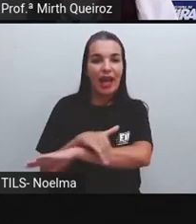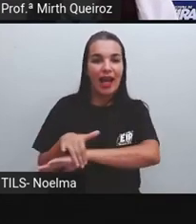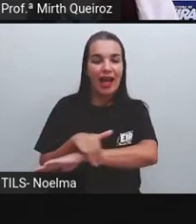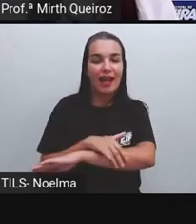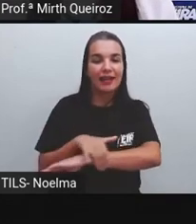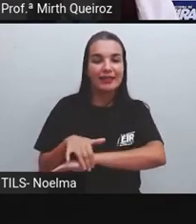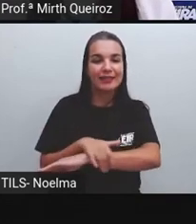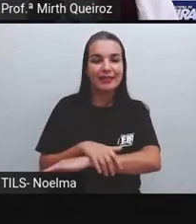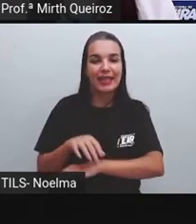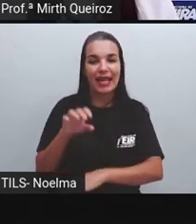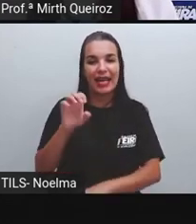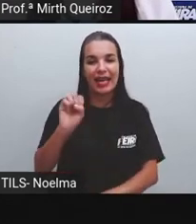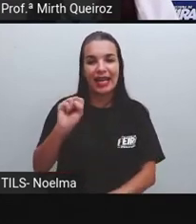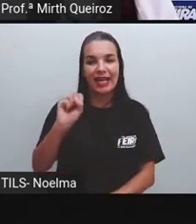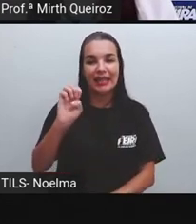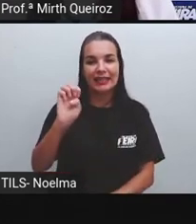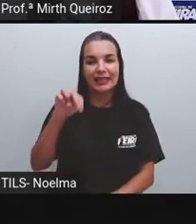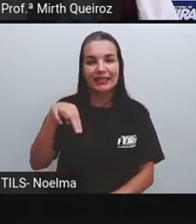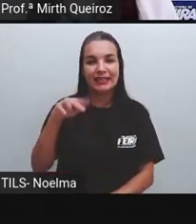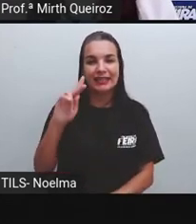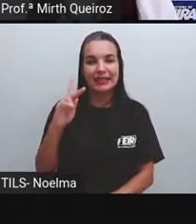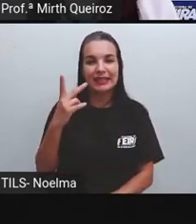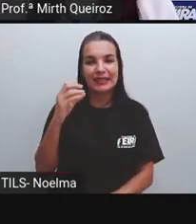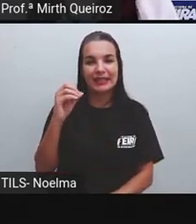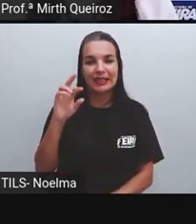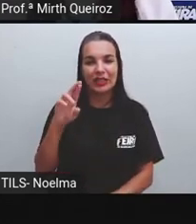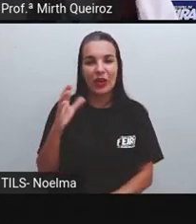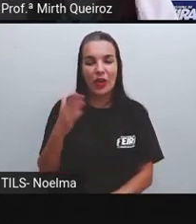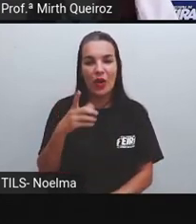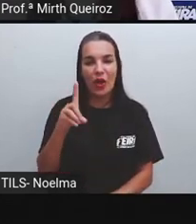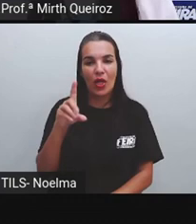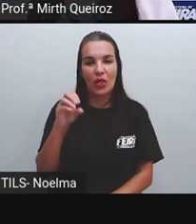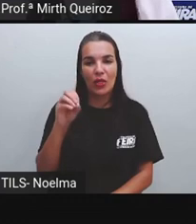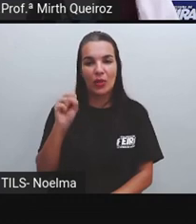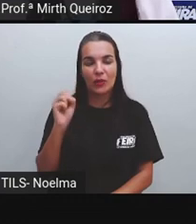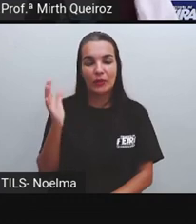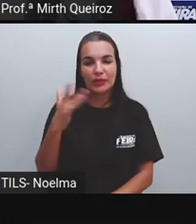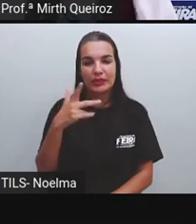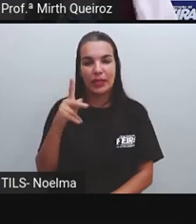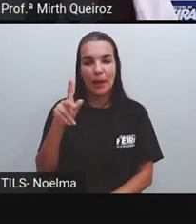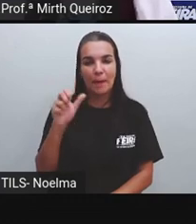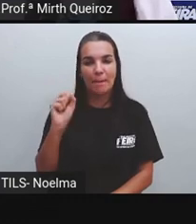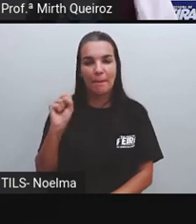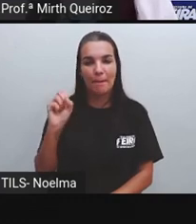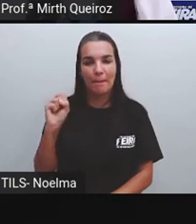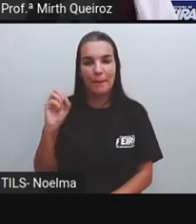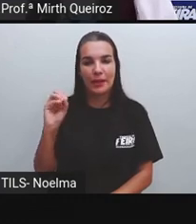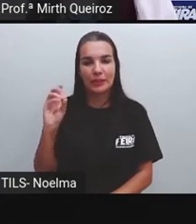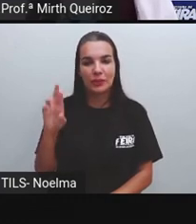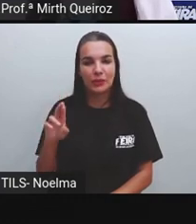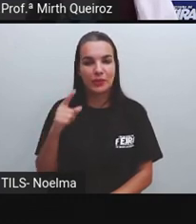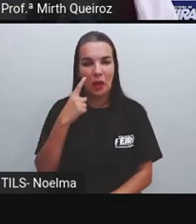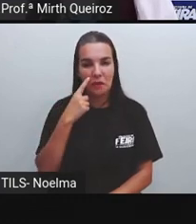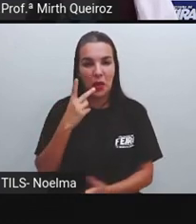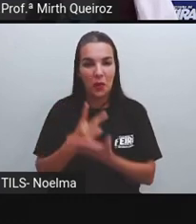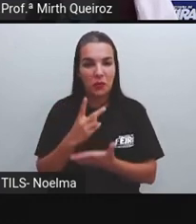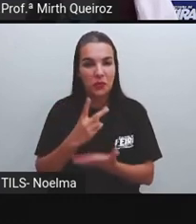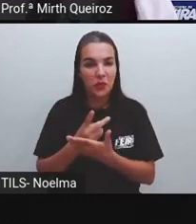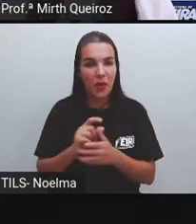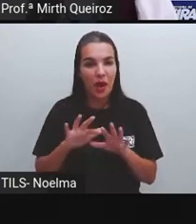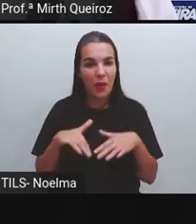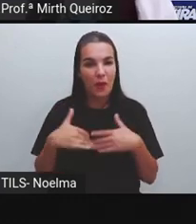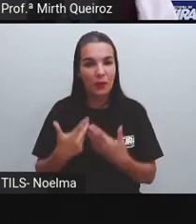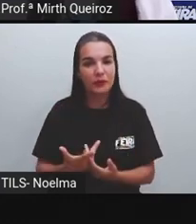podemos ver que tem alguns elementos aí que permanecem e outros que foram transformados, né? A própria